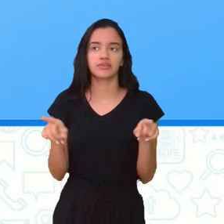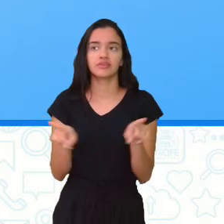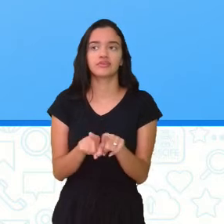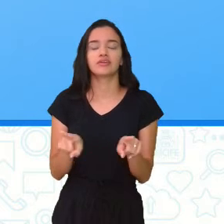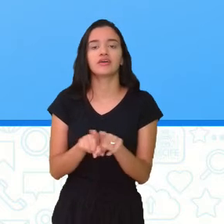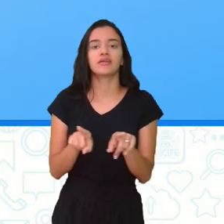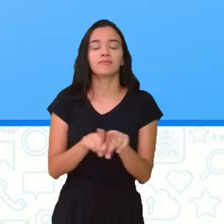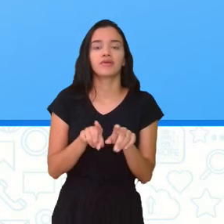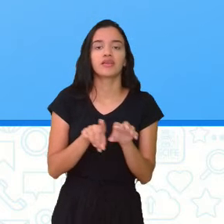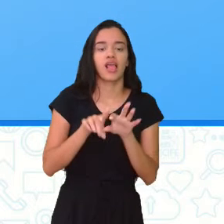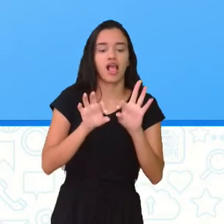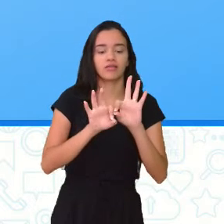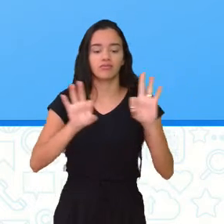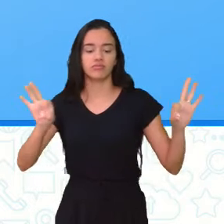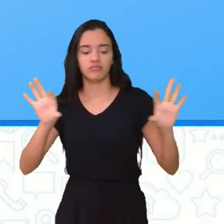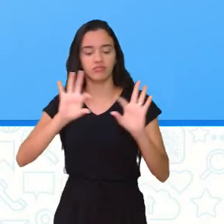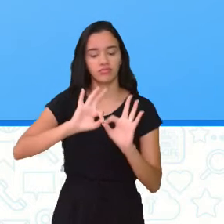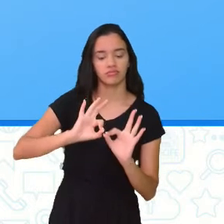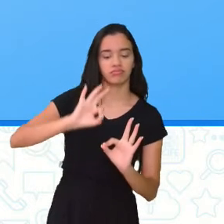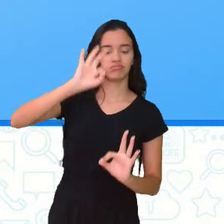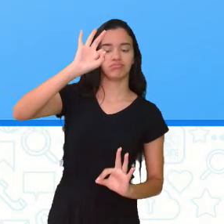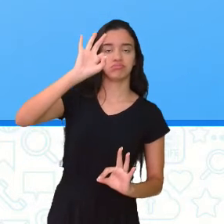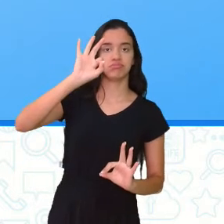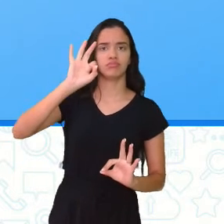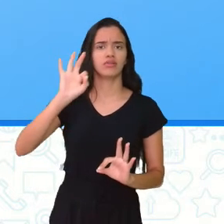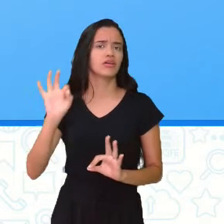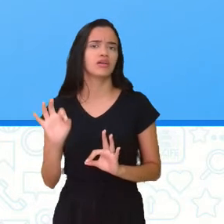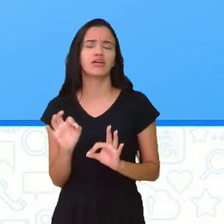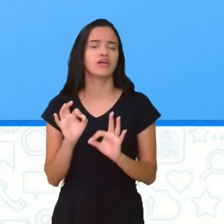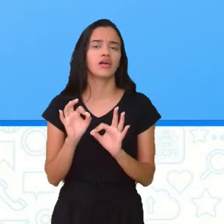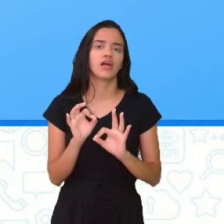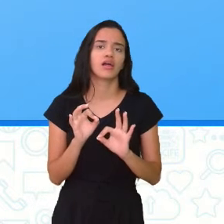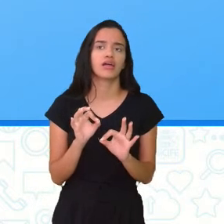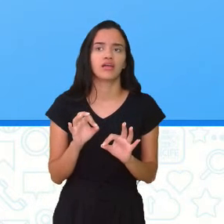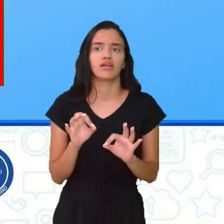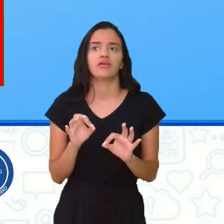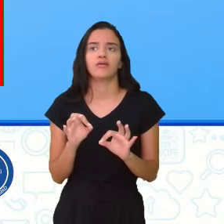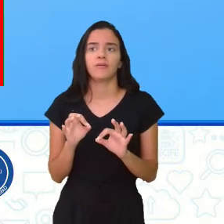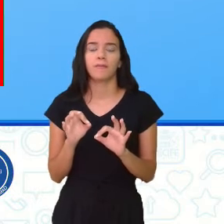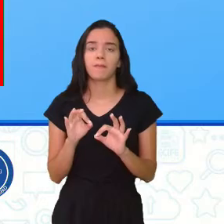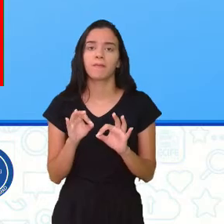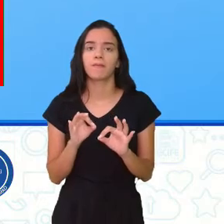entre o ponto e o eixo. O que eu queria que...